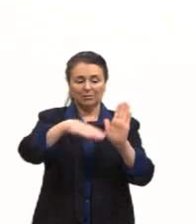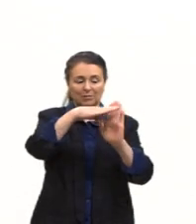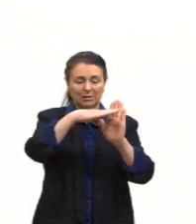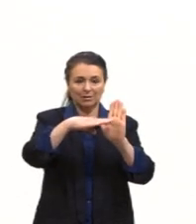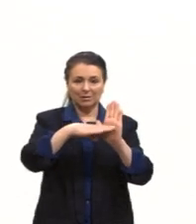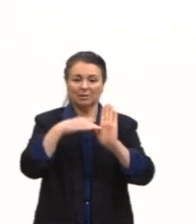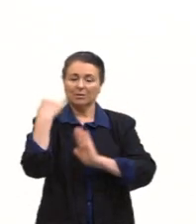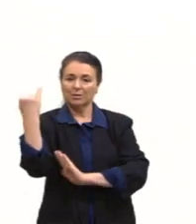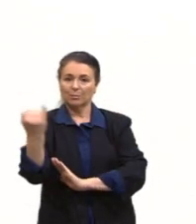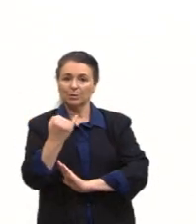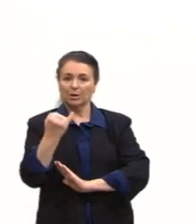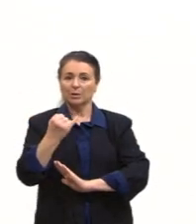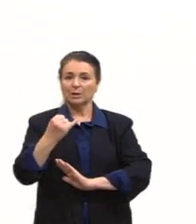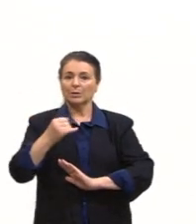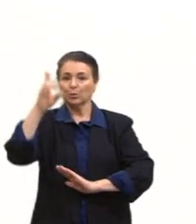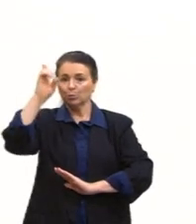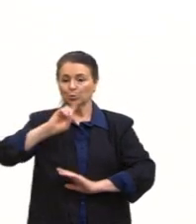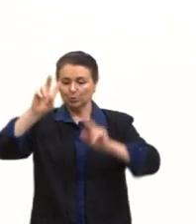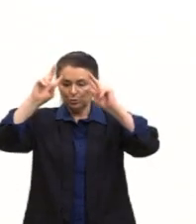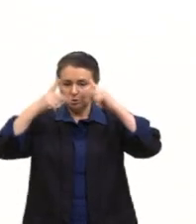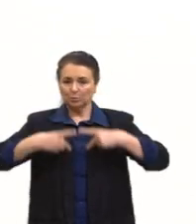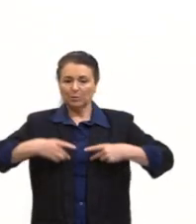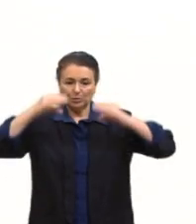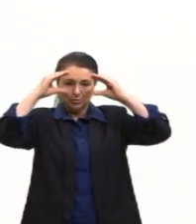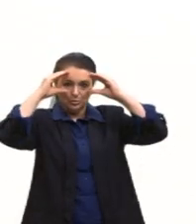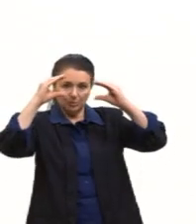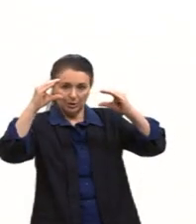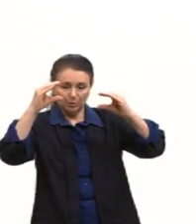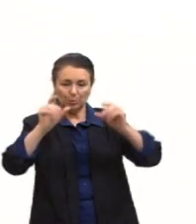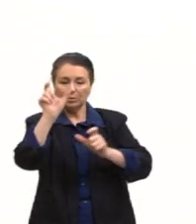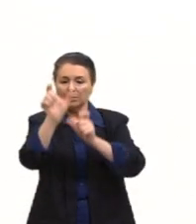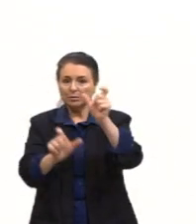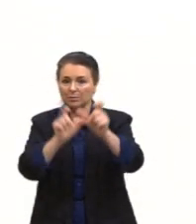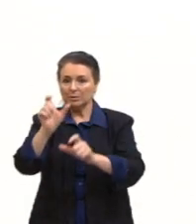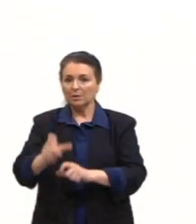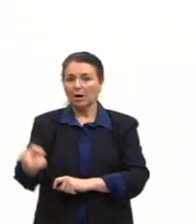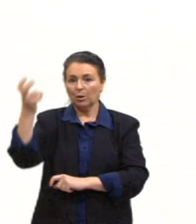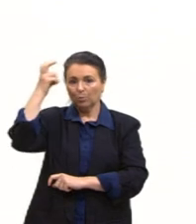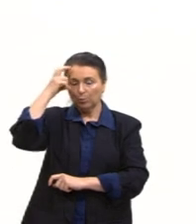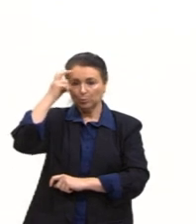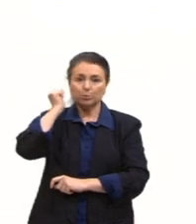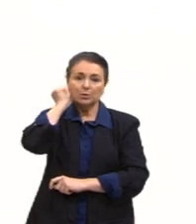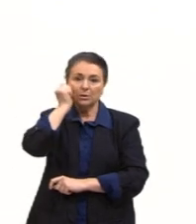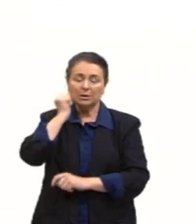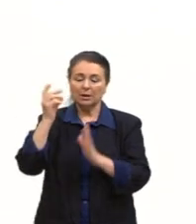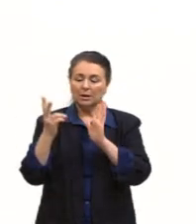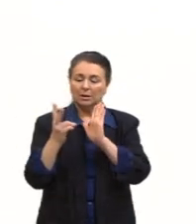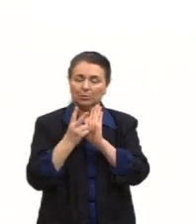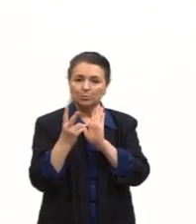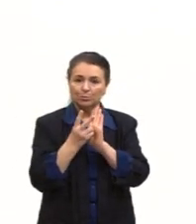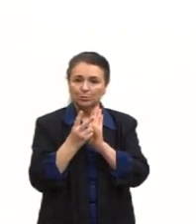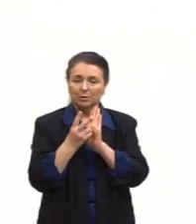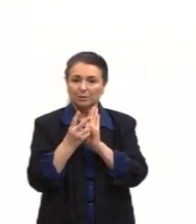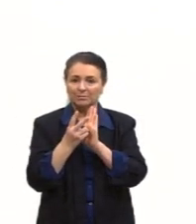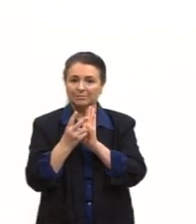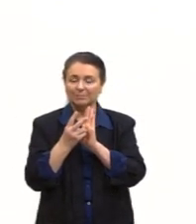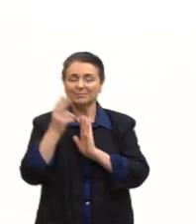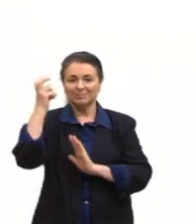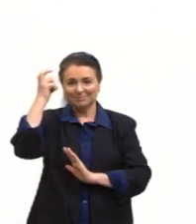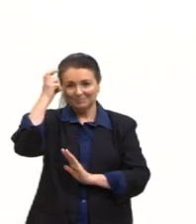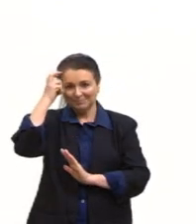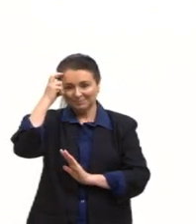a importância dos direitos humanos, de respeitar os direitos civis, a cultura negra, a cultura indígena. Então, saudar a nossa